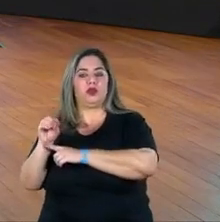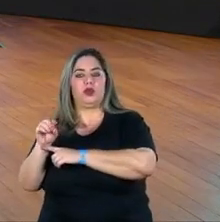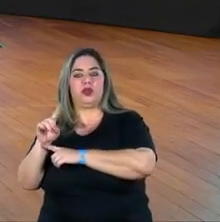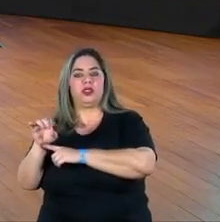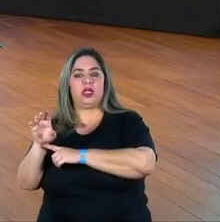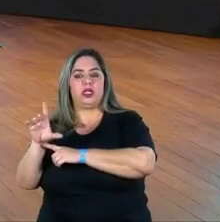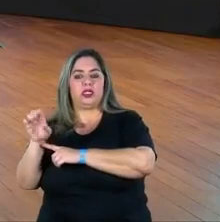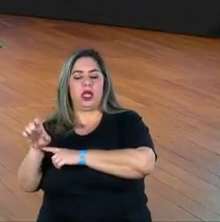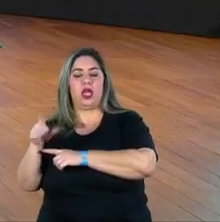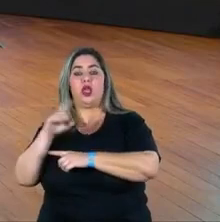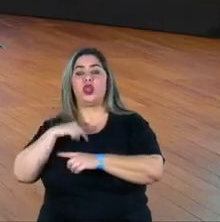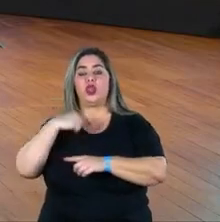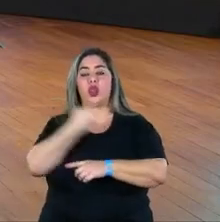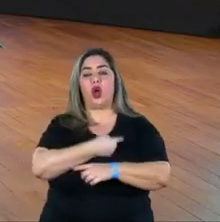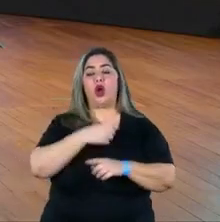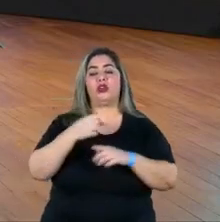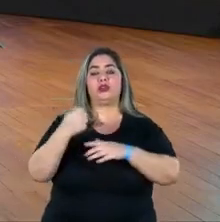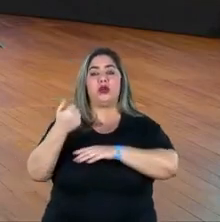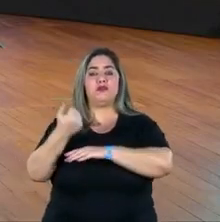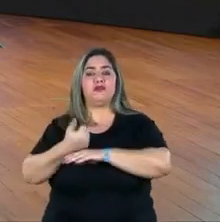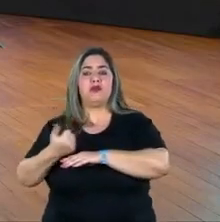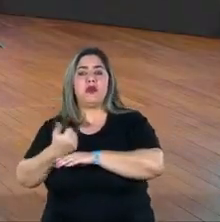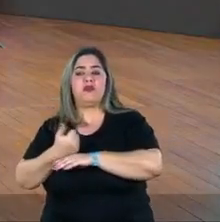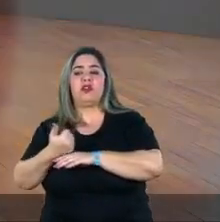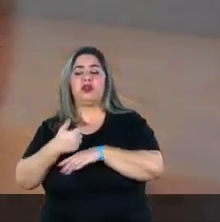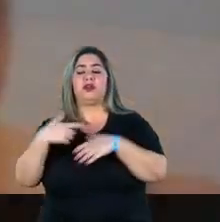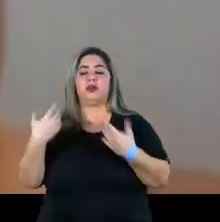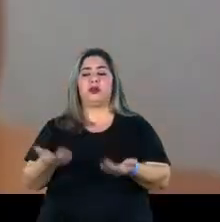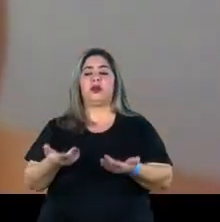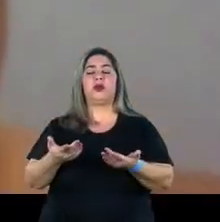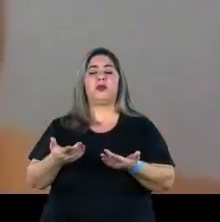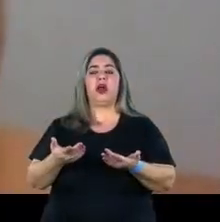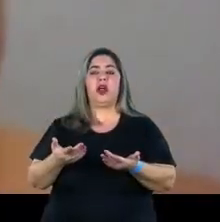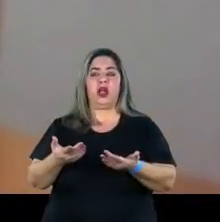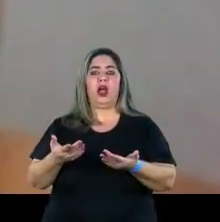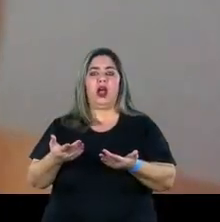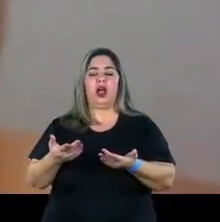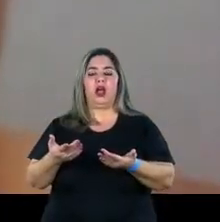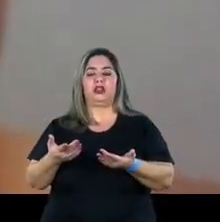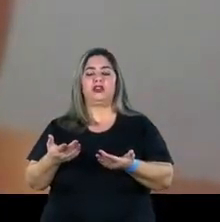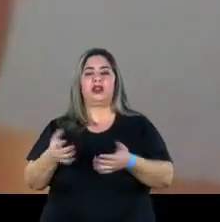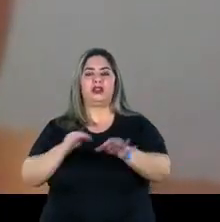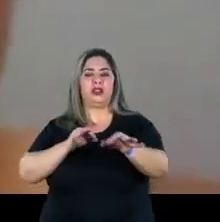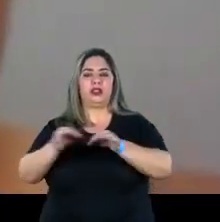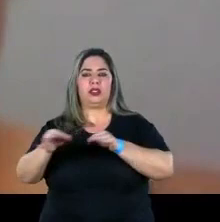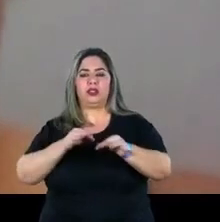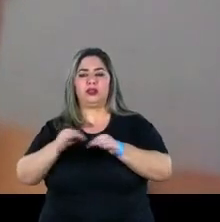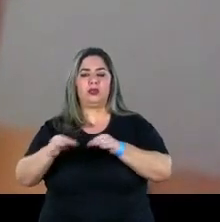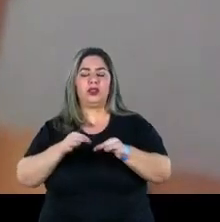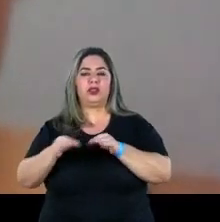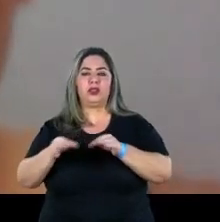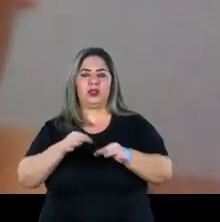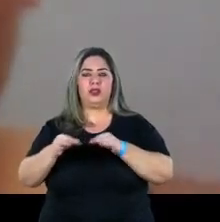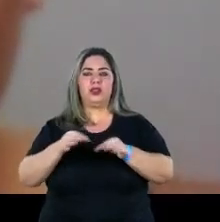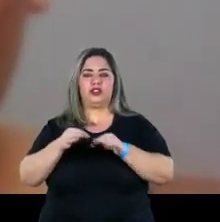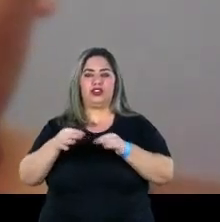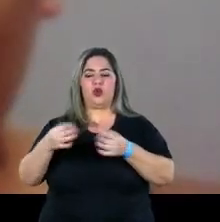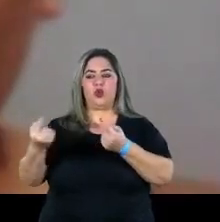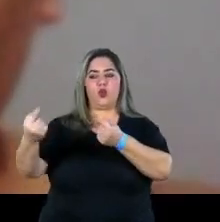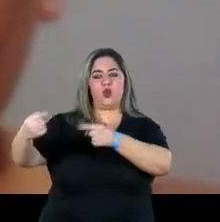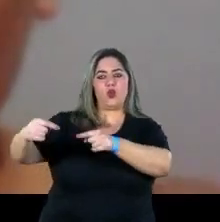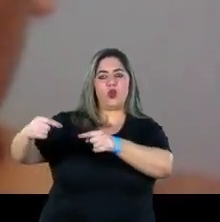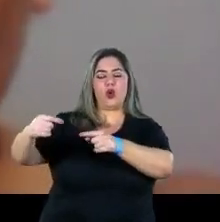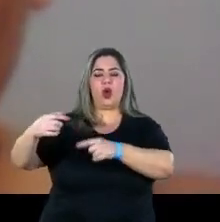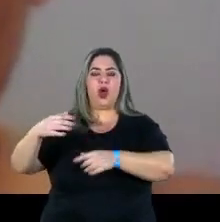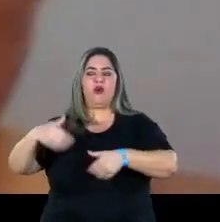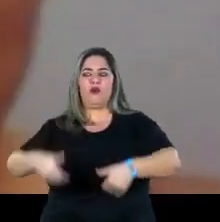assistência, estamos tão inviabilizados, né, nesse projeto, desse combate à